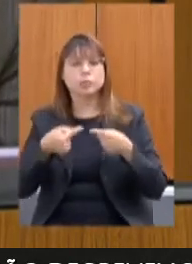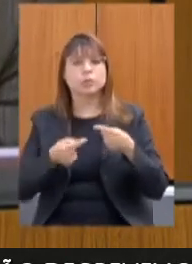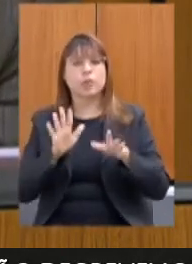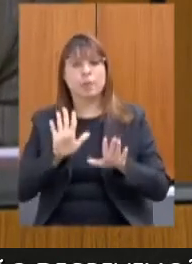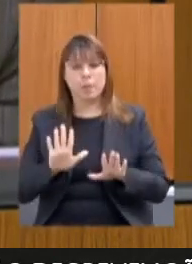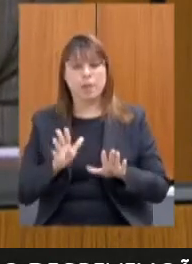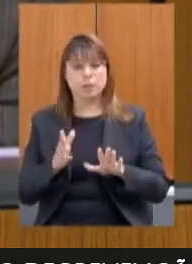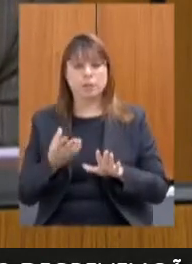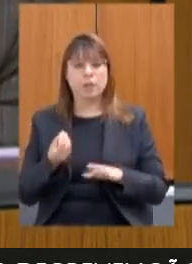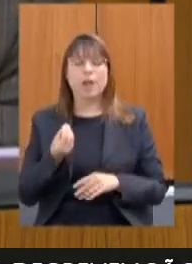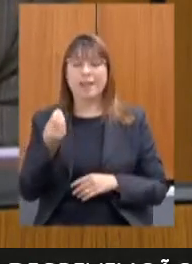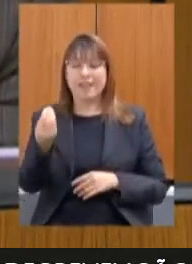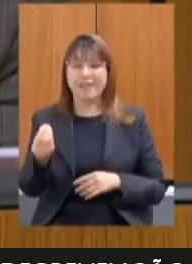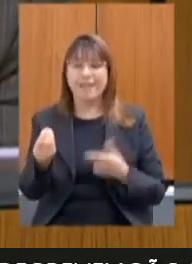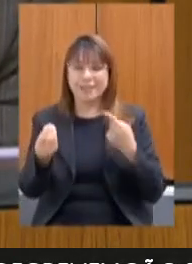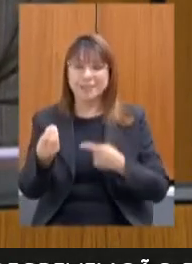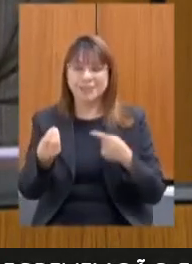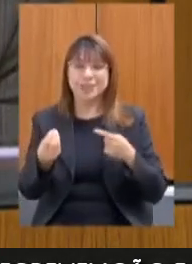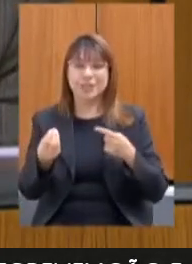mão e tirar com outra